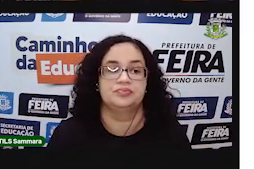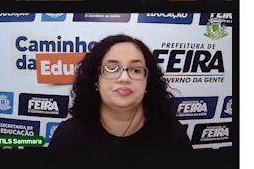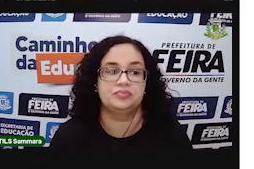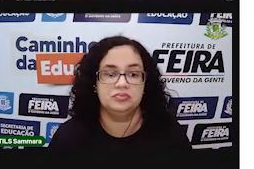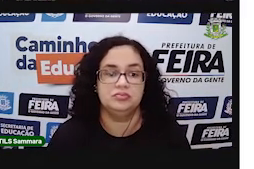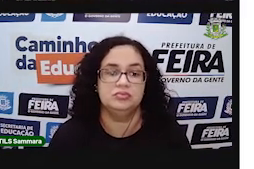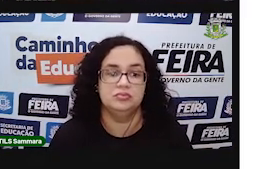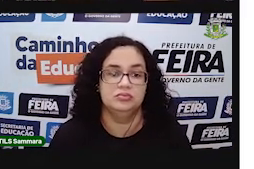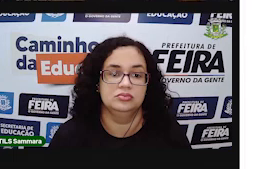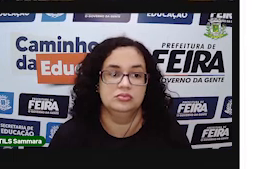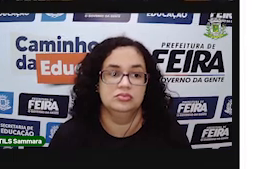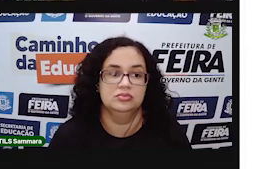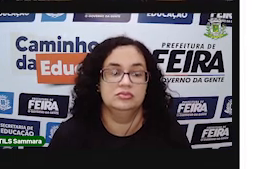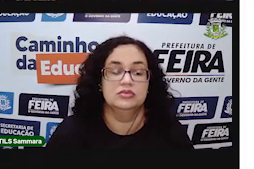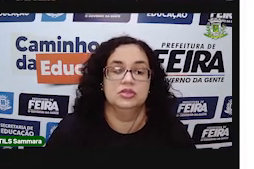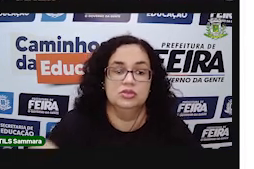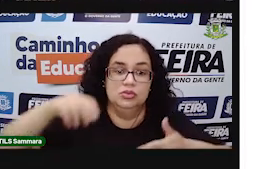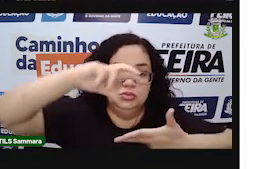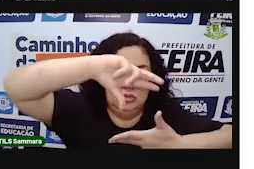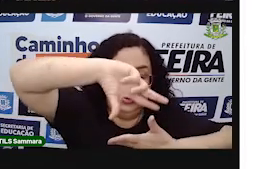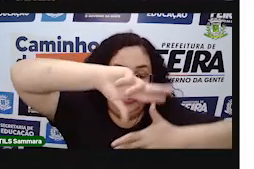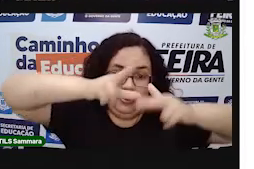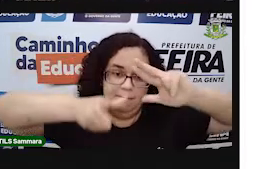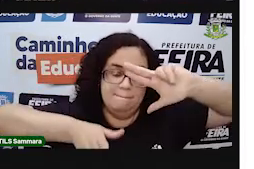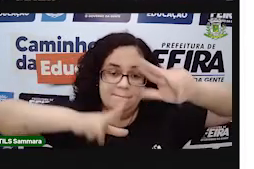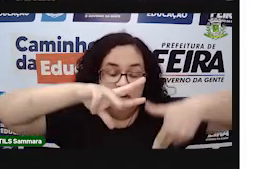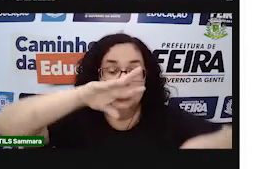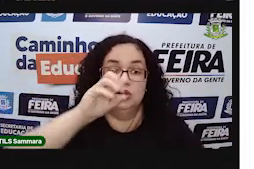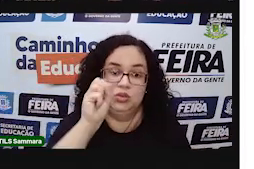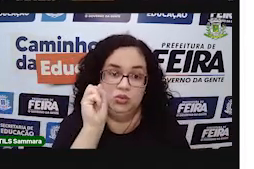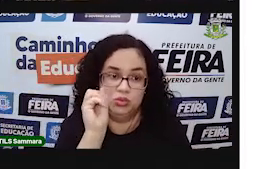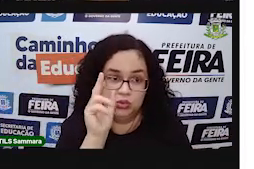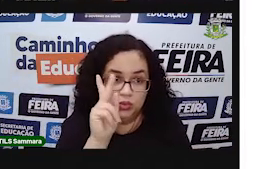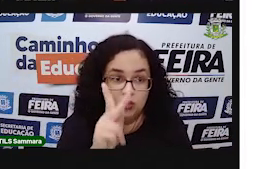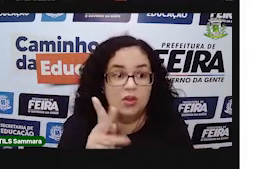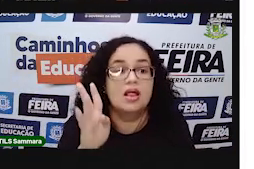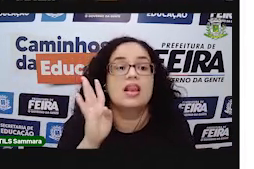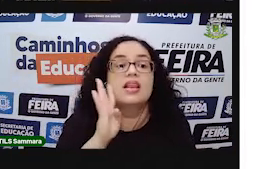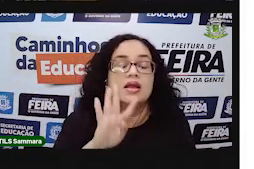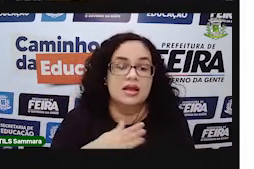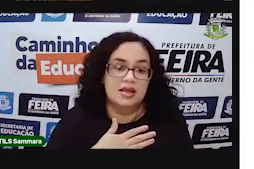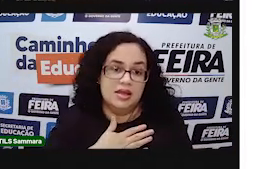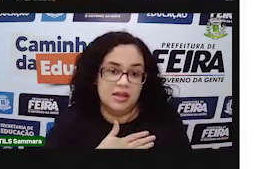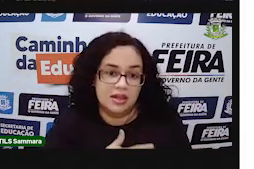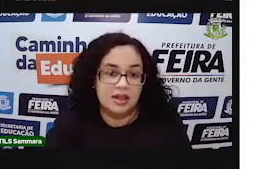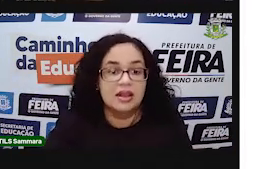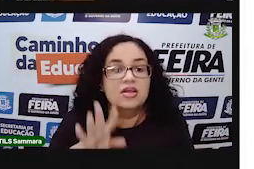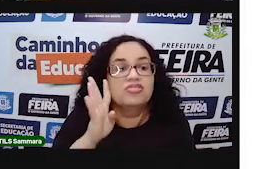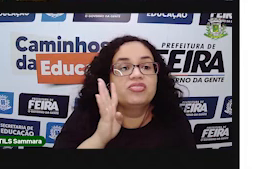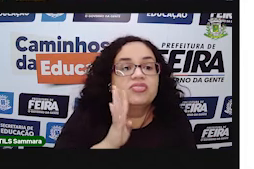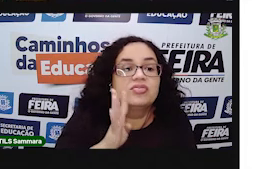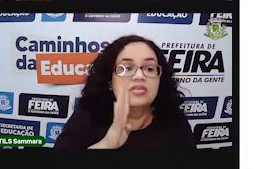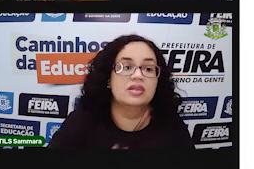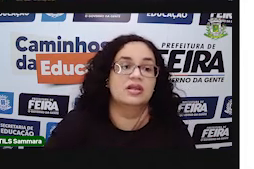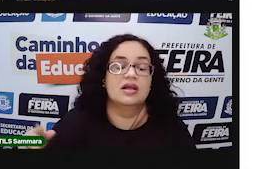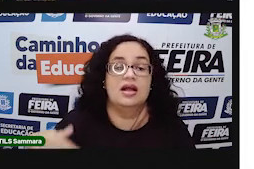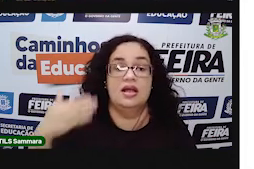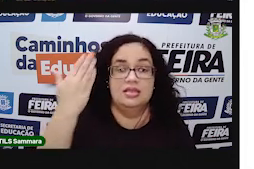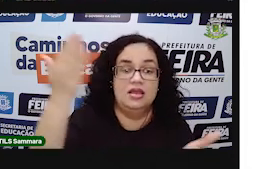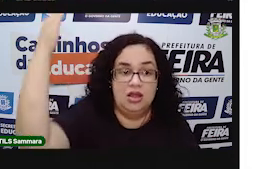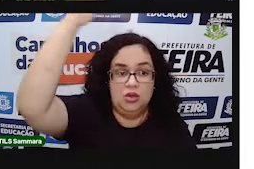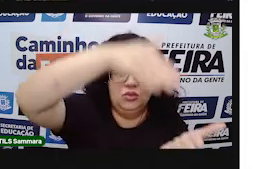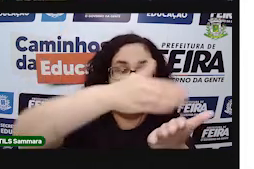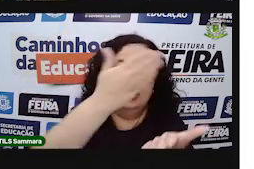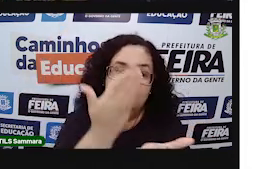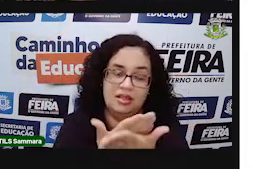dos poliedros. Tá bom? Tranquilo? Valeu. Até a